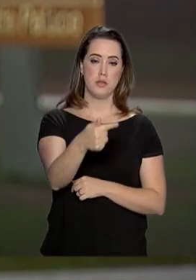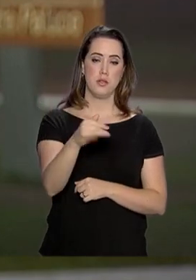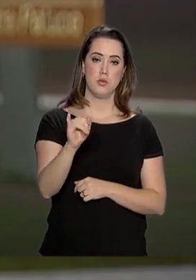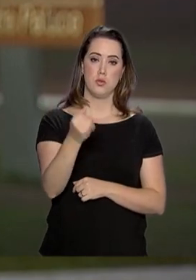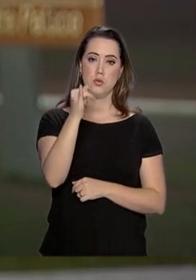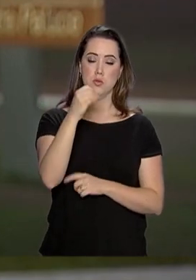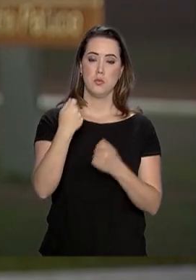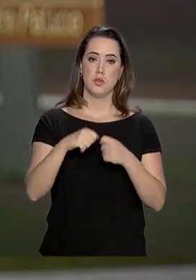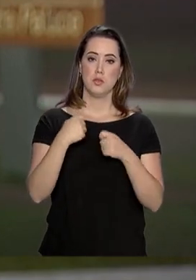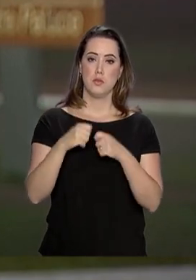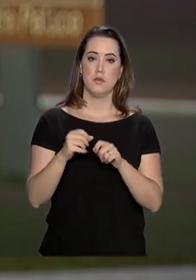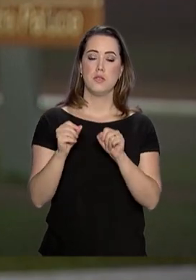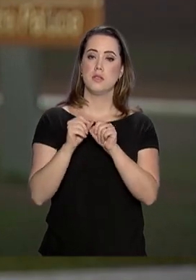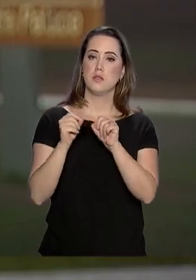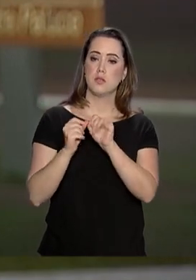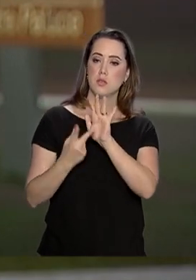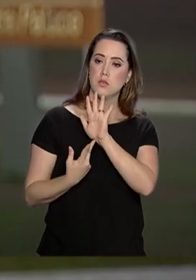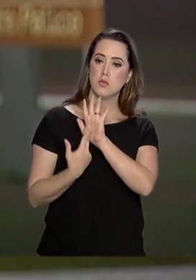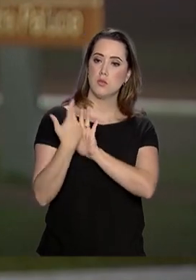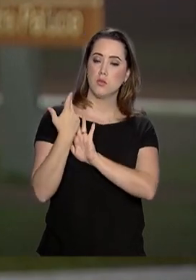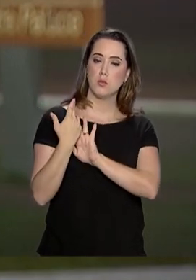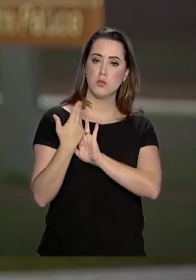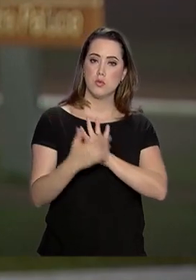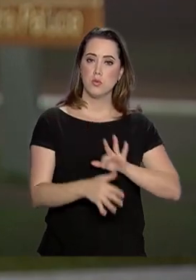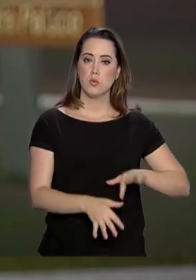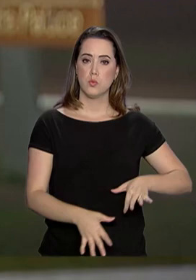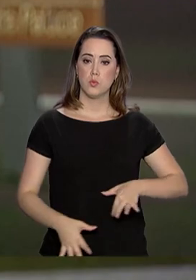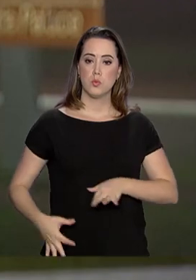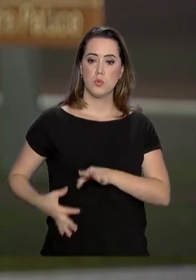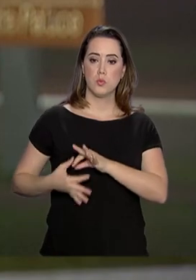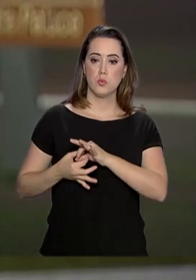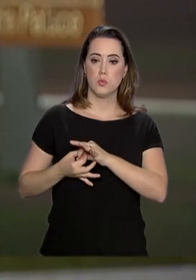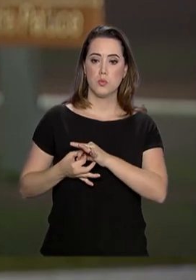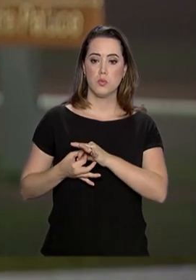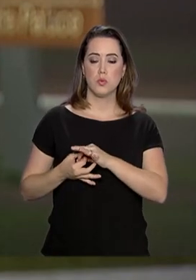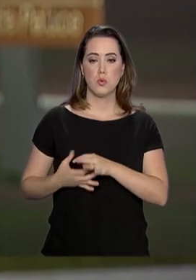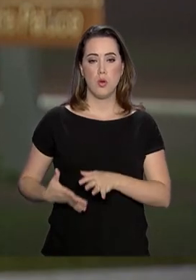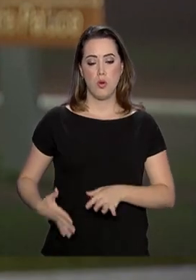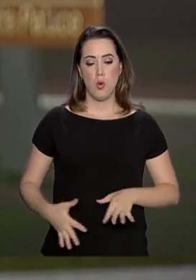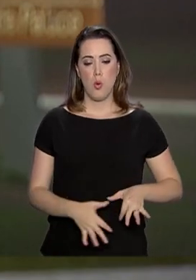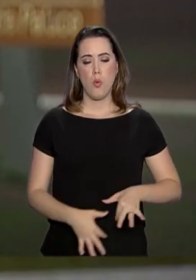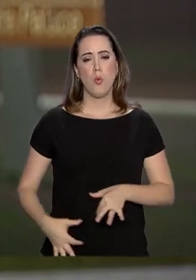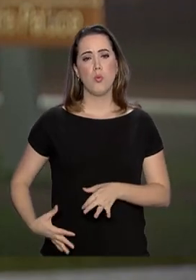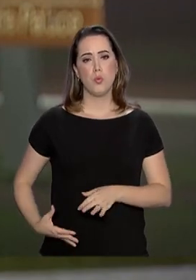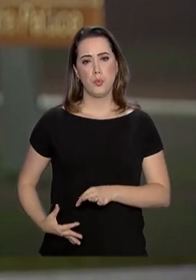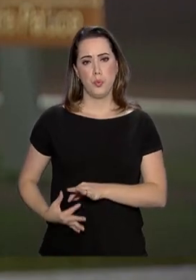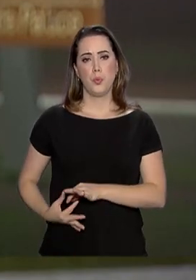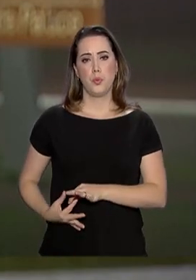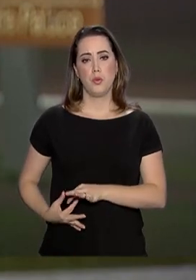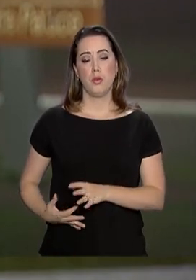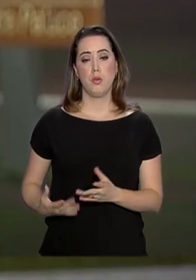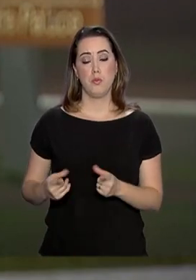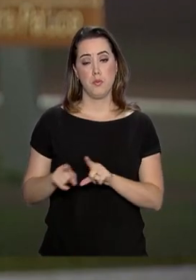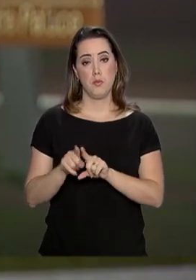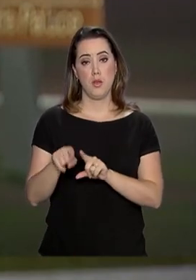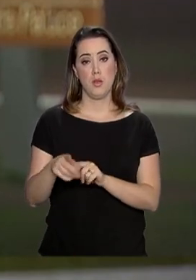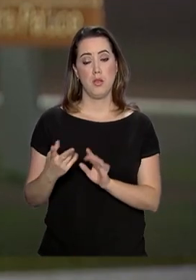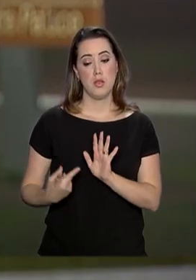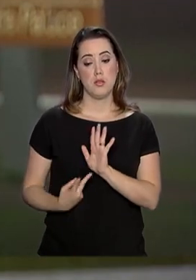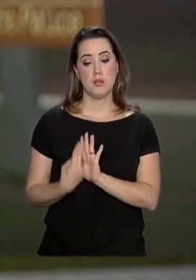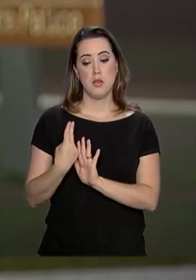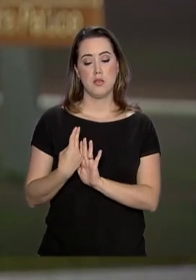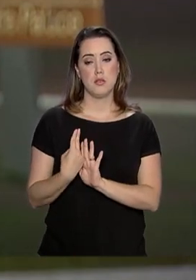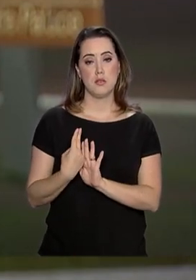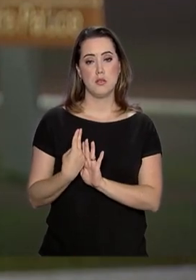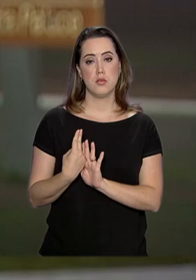ser submetido a essa cirurgia de reconstrução do trânsito intestinal. Nesta incisão,